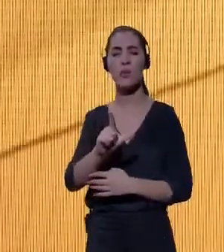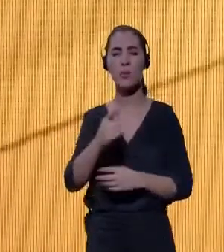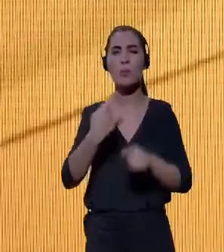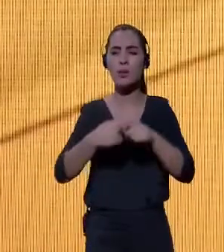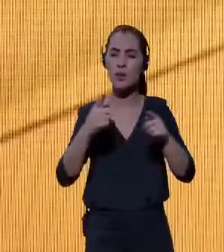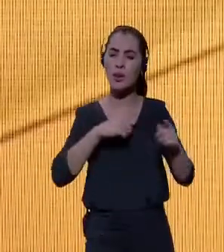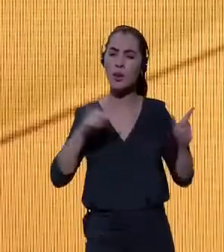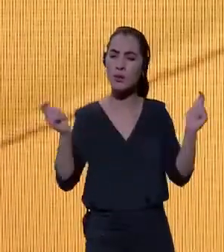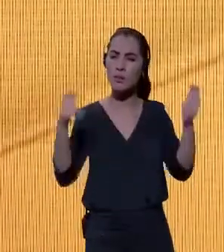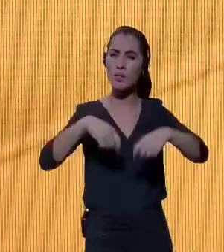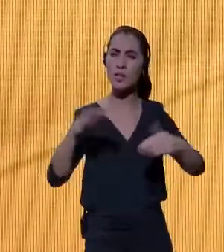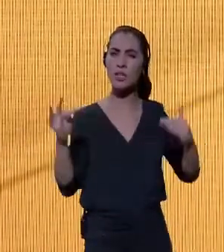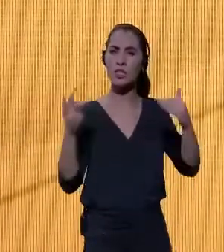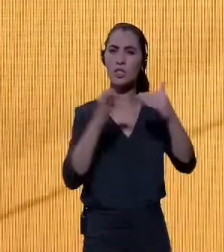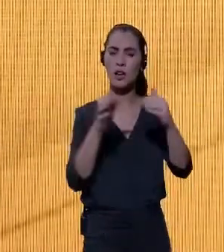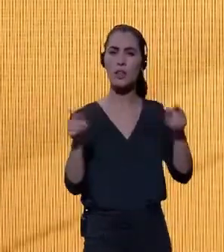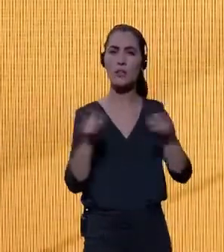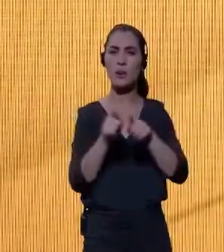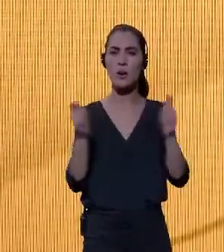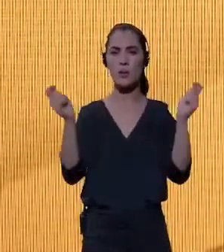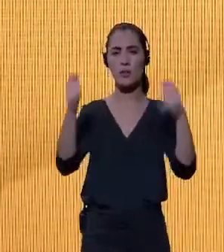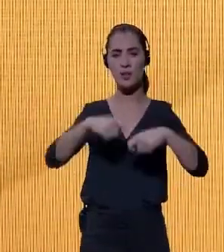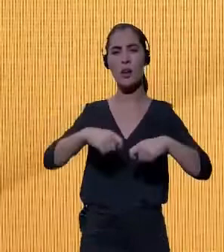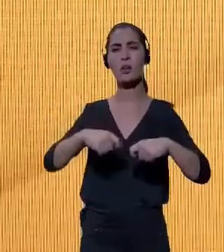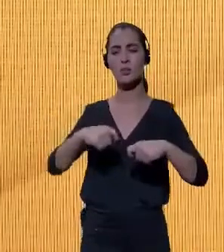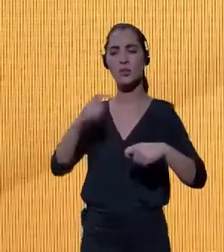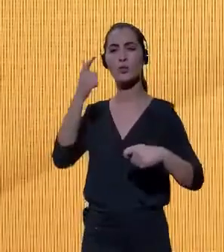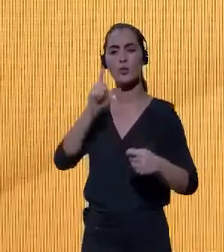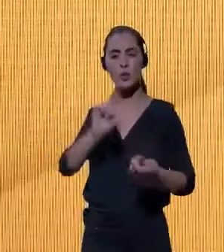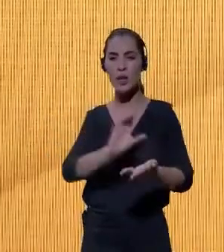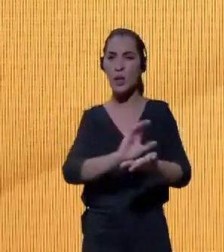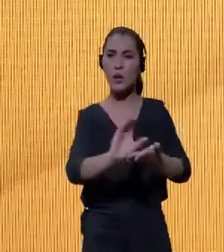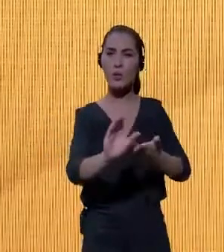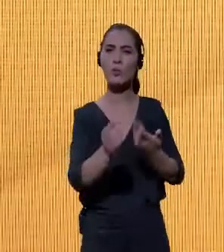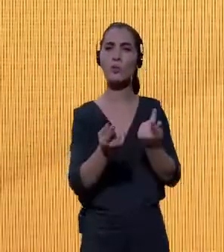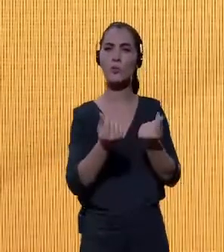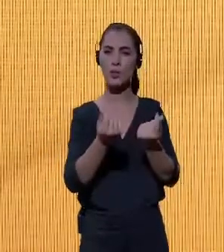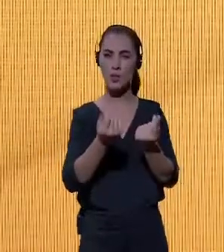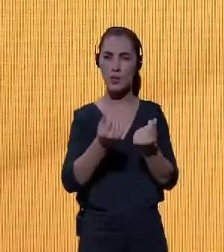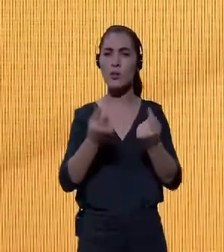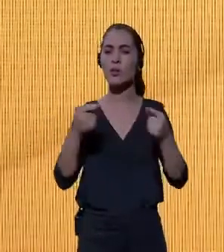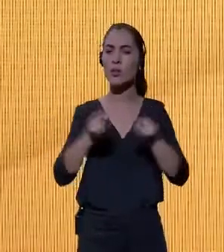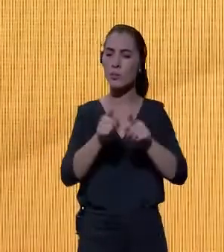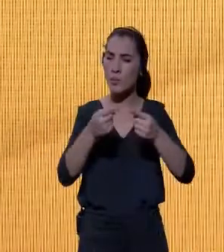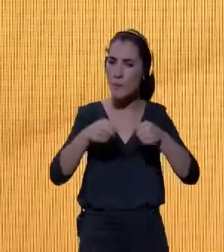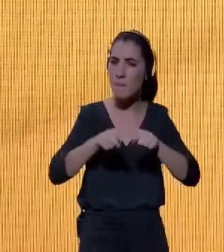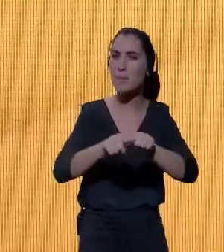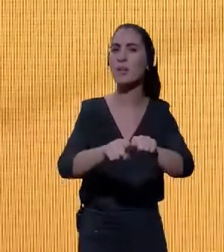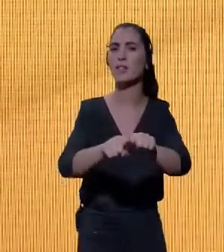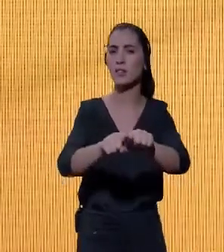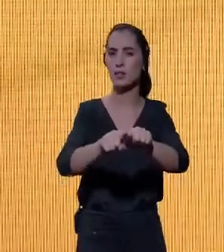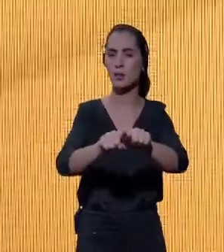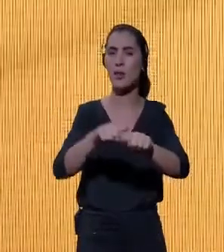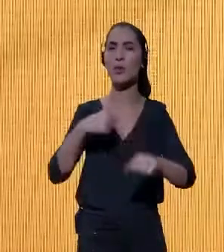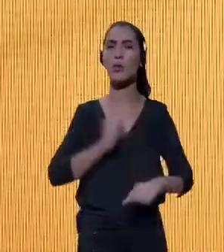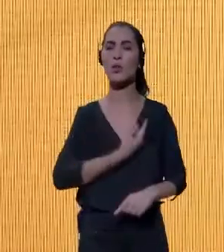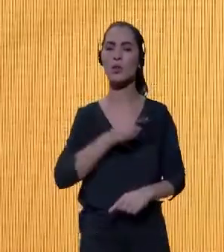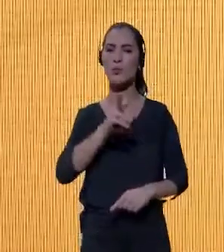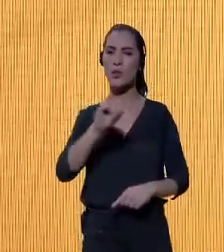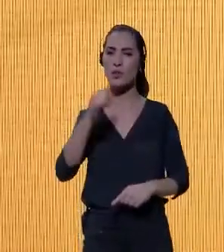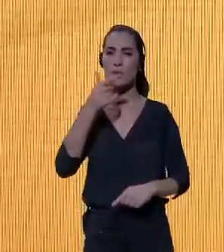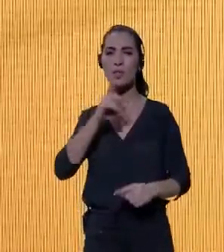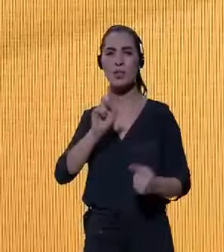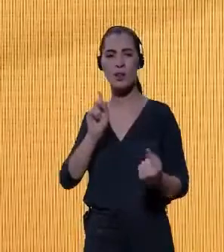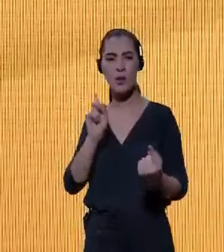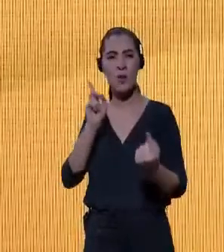capacidade de mobilizar recursos financeiros e parceiros, nós vamos atingir esses objetivos